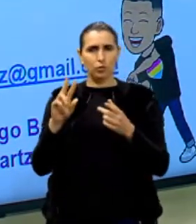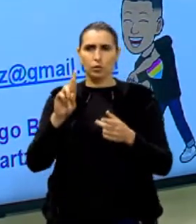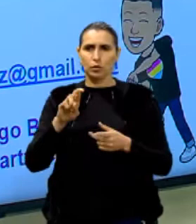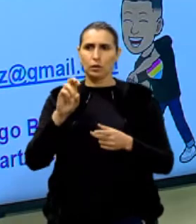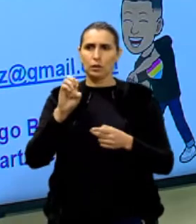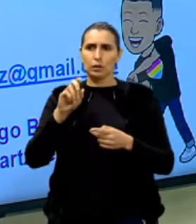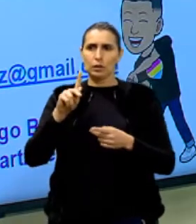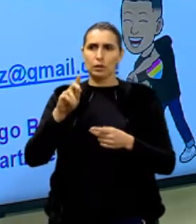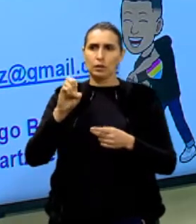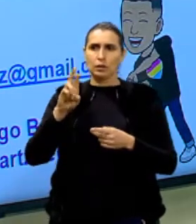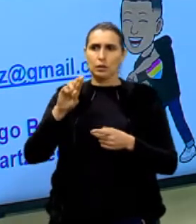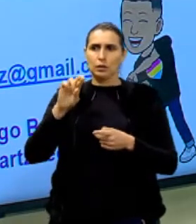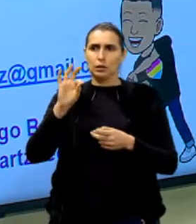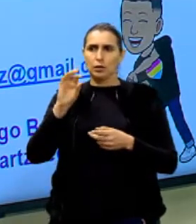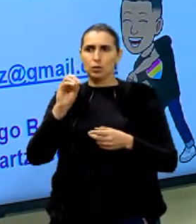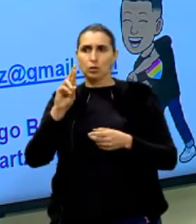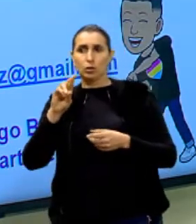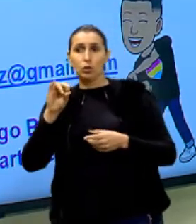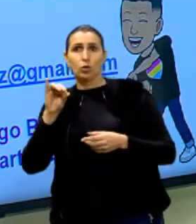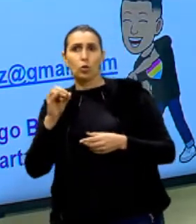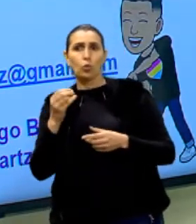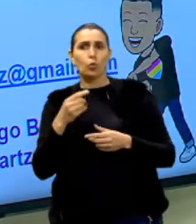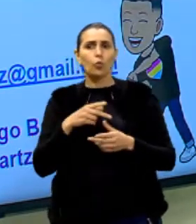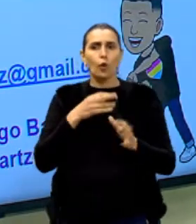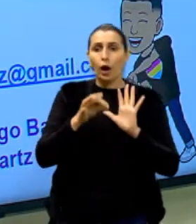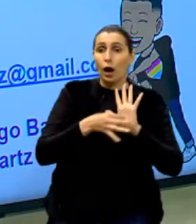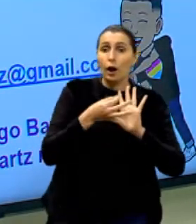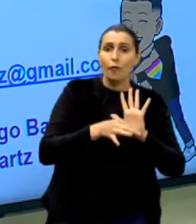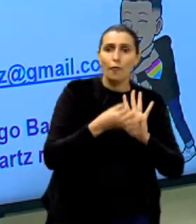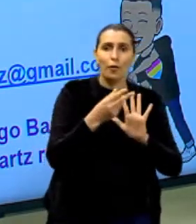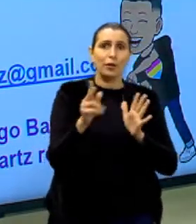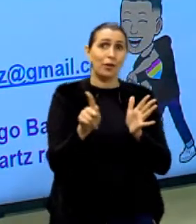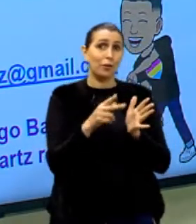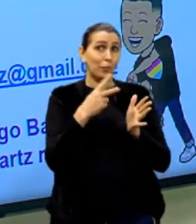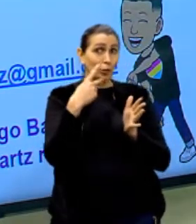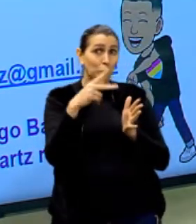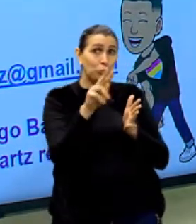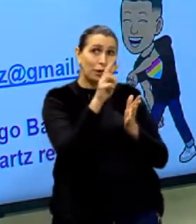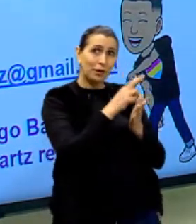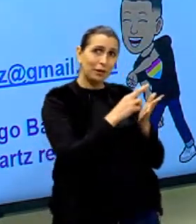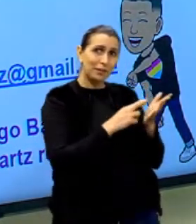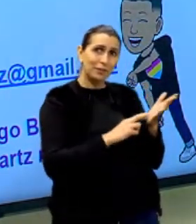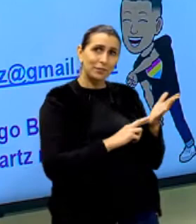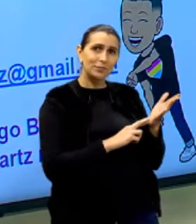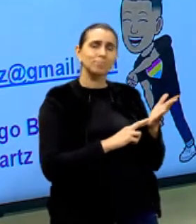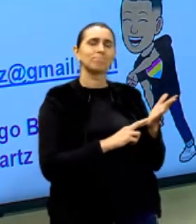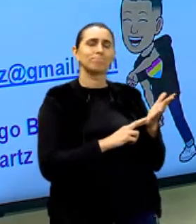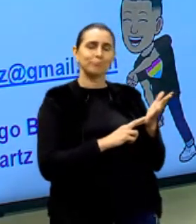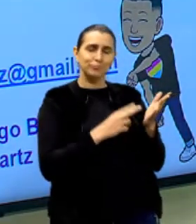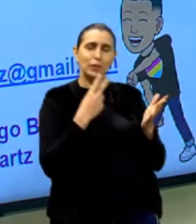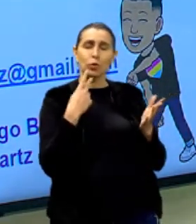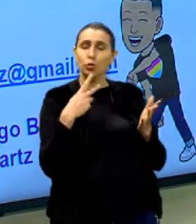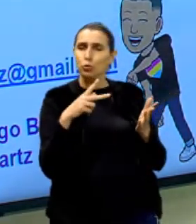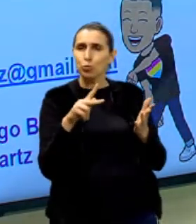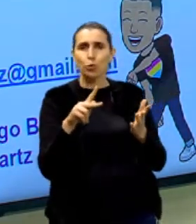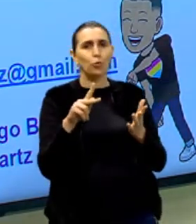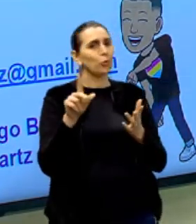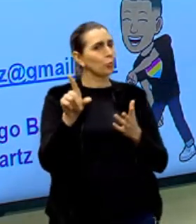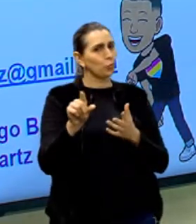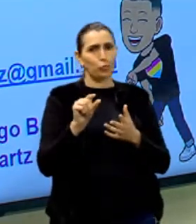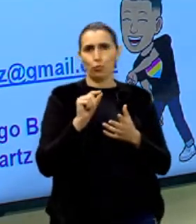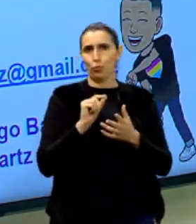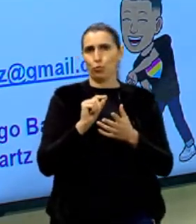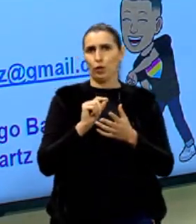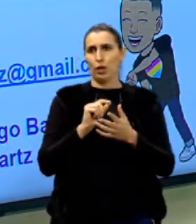repertório? É quando tu vai trazer argumento para a tua redação. E aí, cara, fica a teu critério. Ah, eu quero